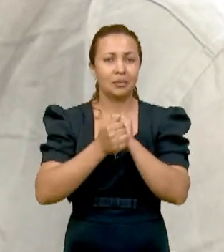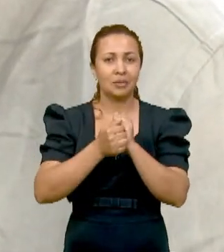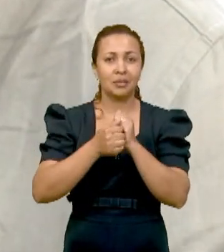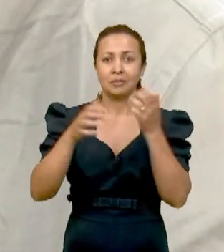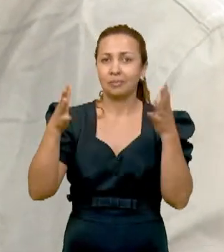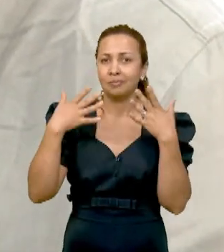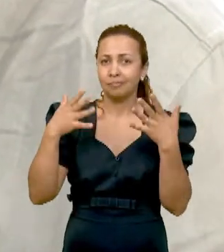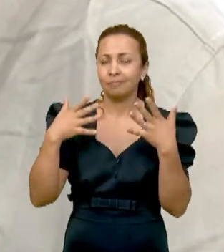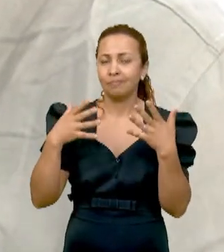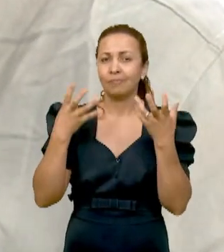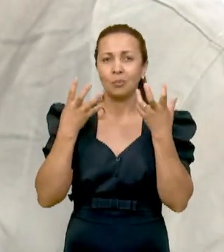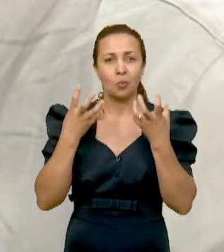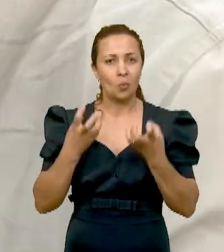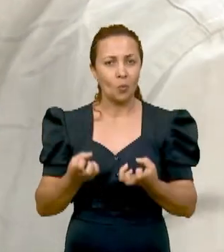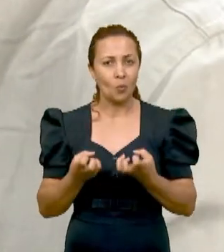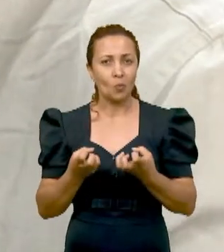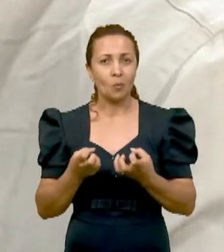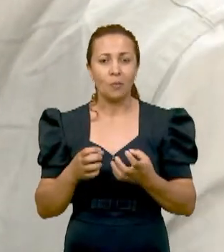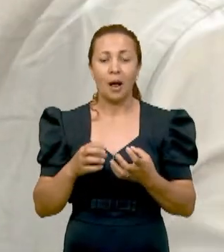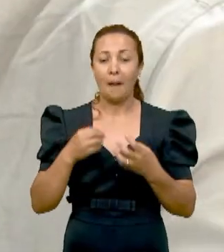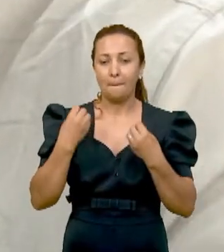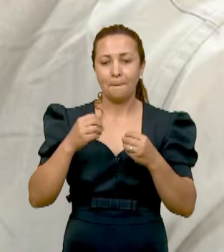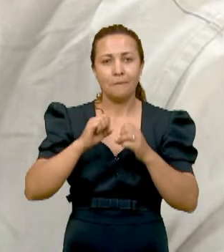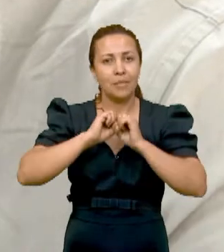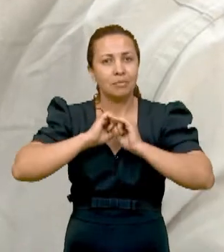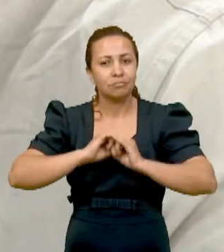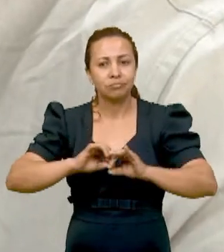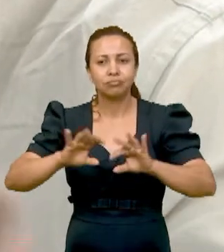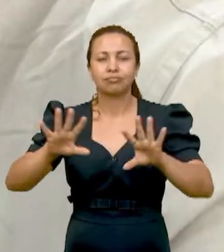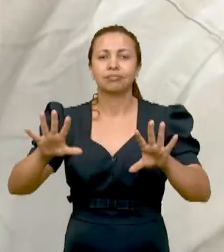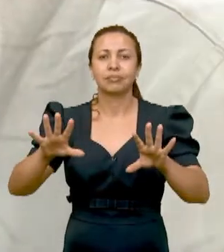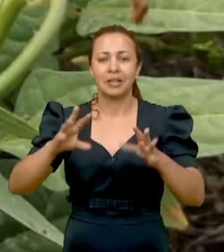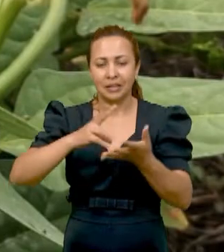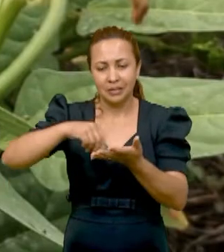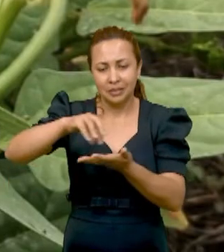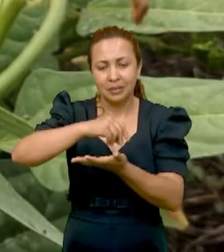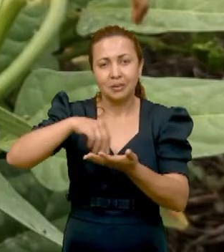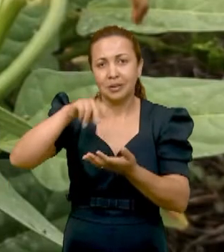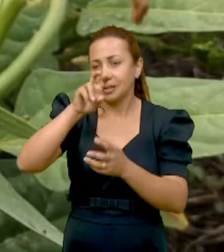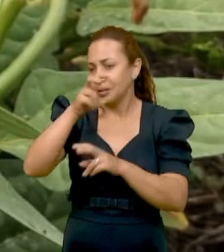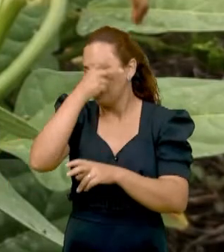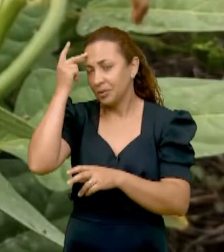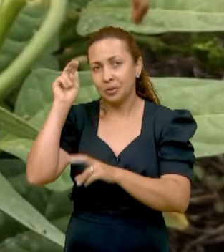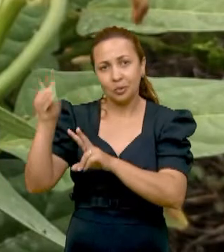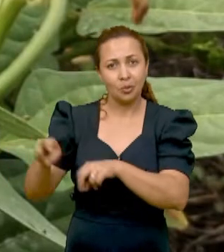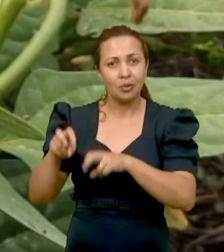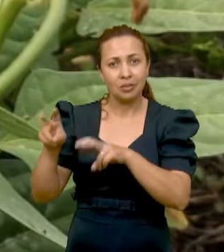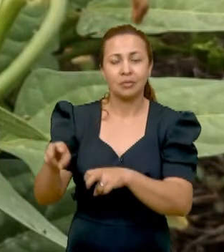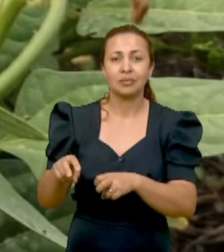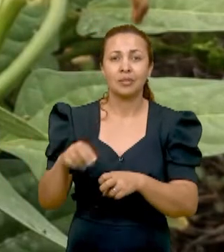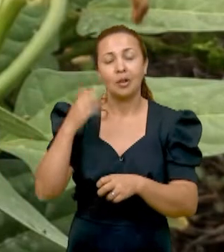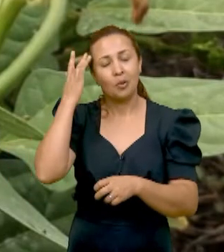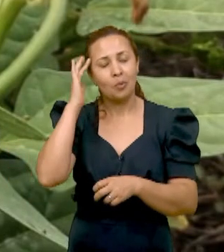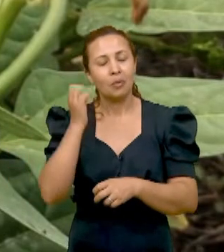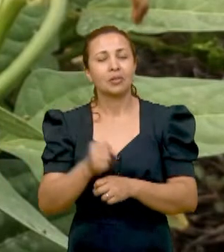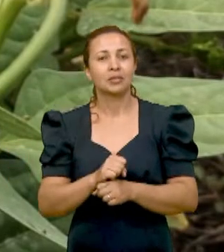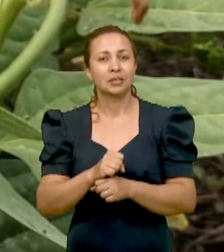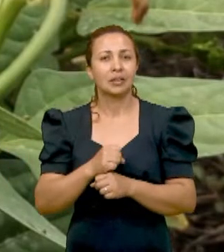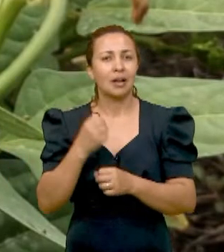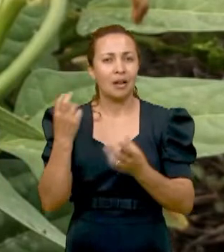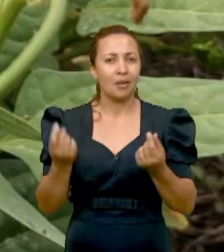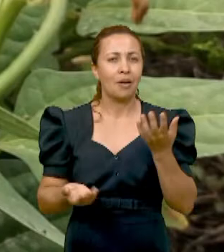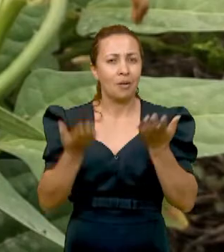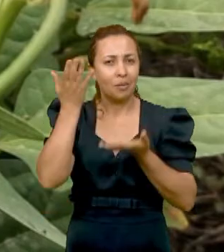climatação em nível de semiárido e disponibilizar sementes aos produtores. Eu acho que seria um impacto